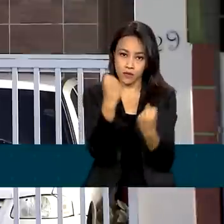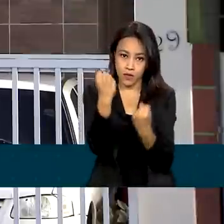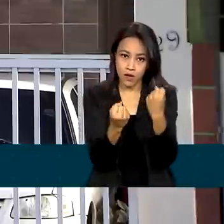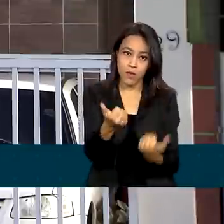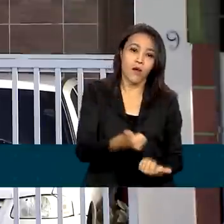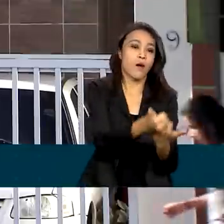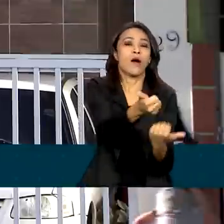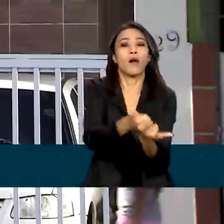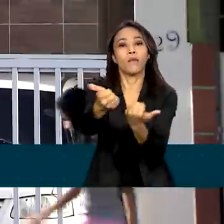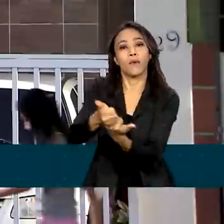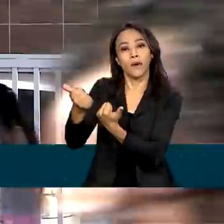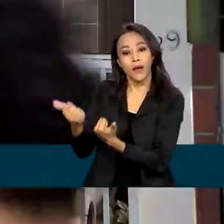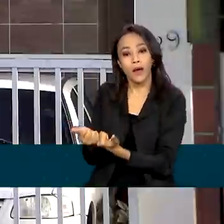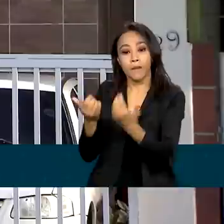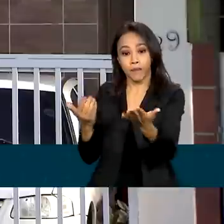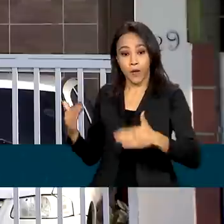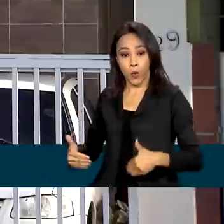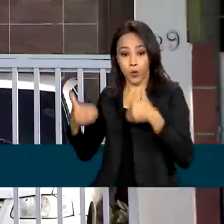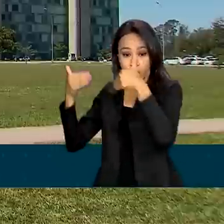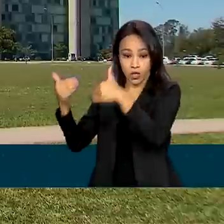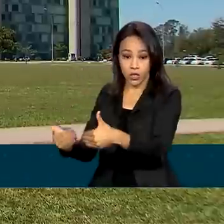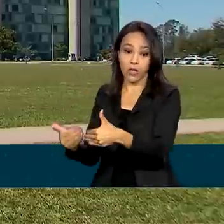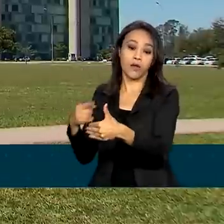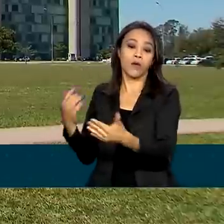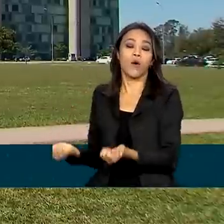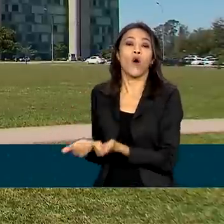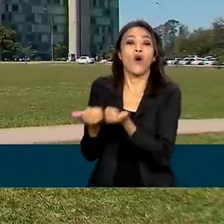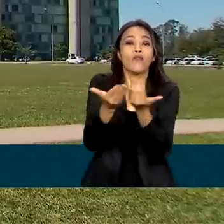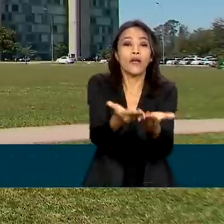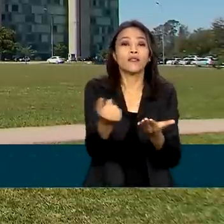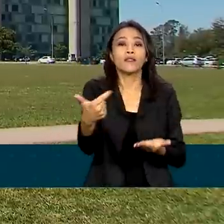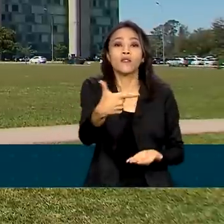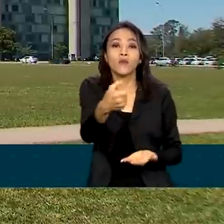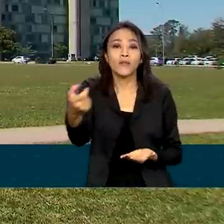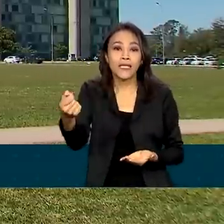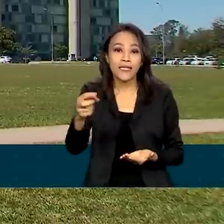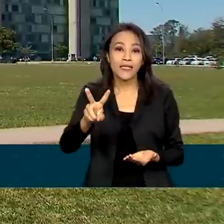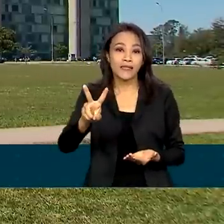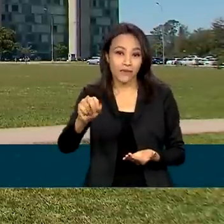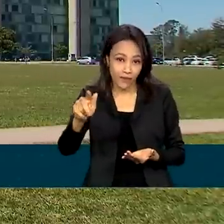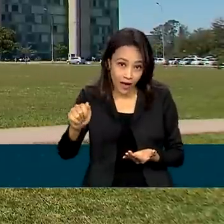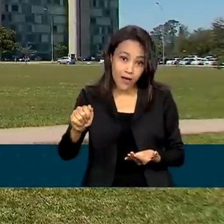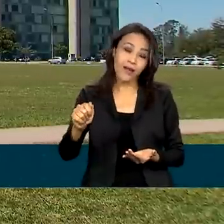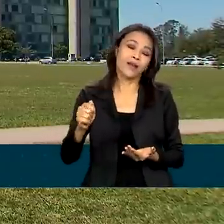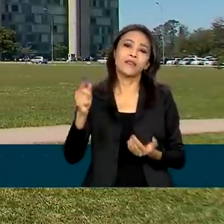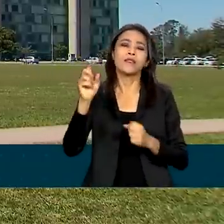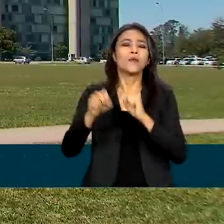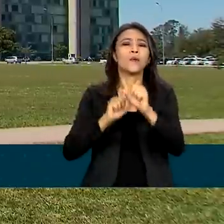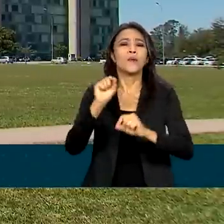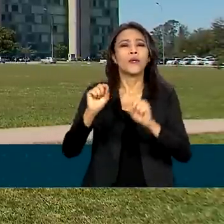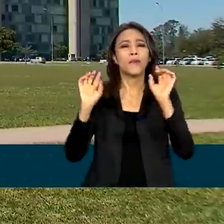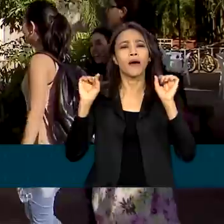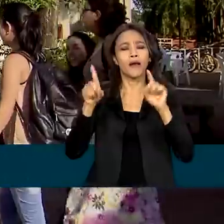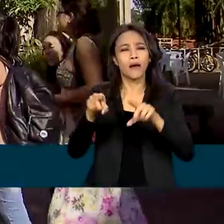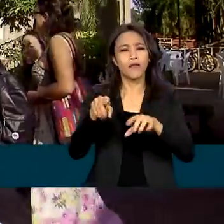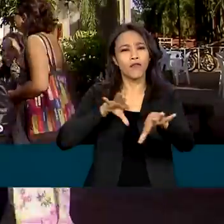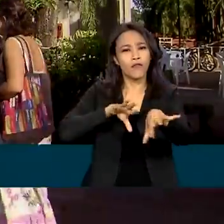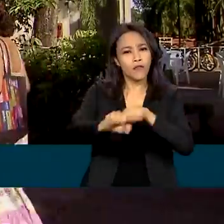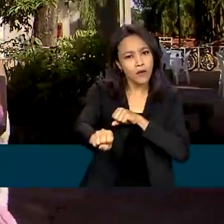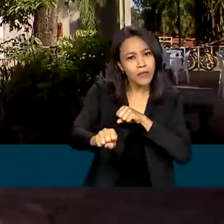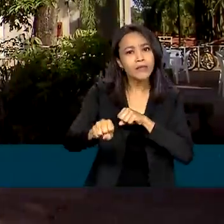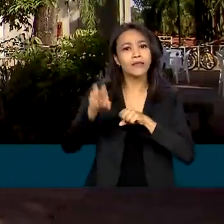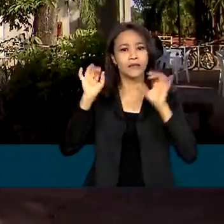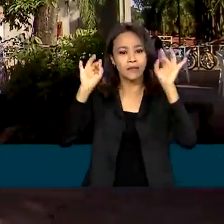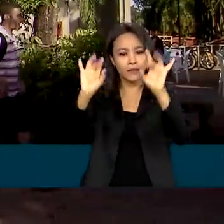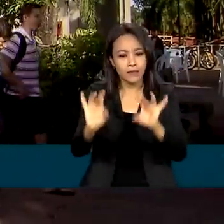ações. O Ministério oferece ainda 200 vagas para especialização socioeducativa. E a